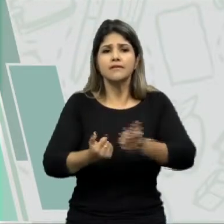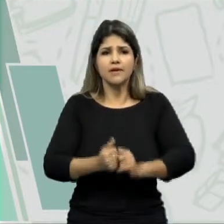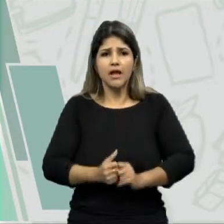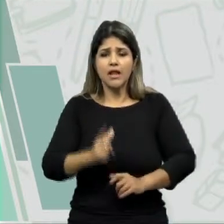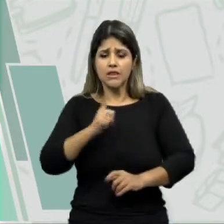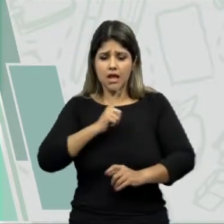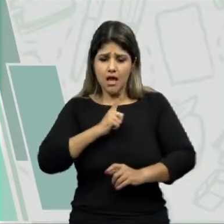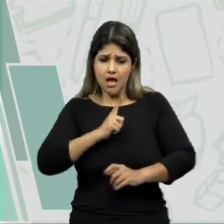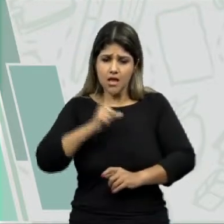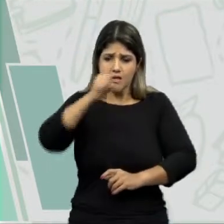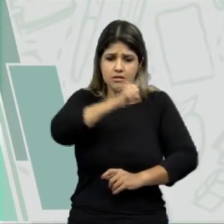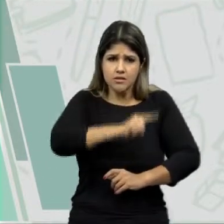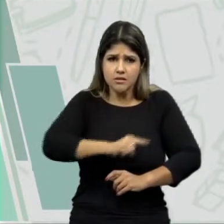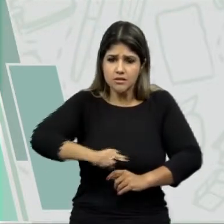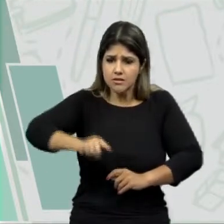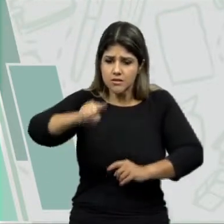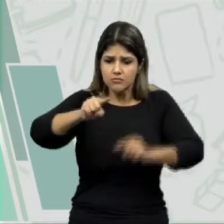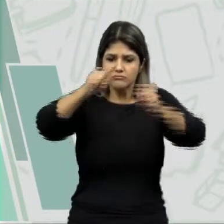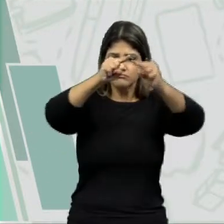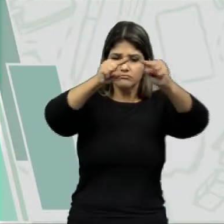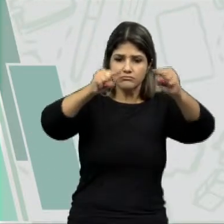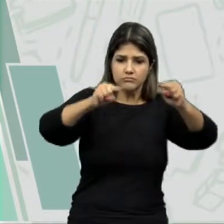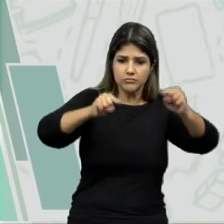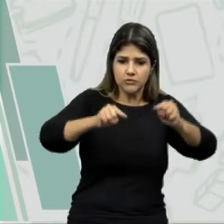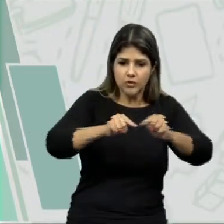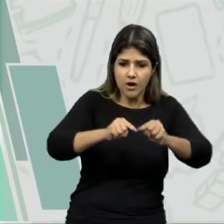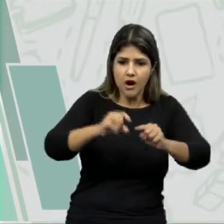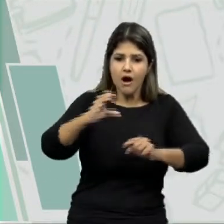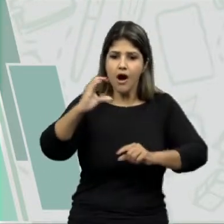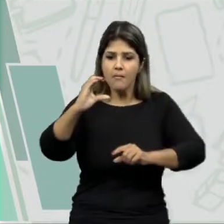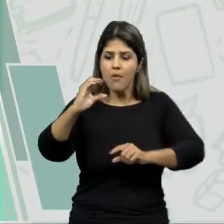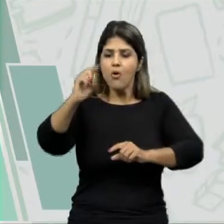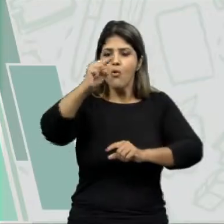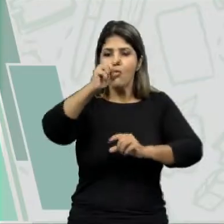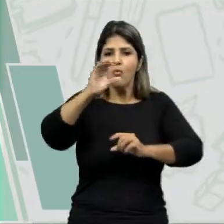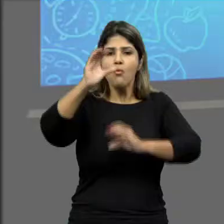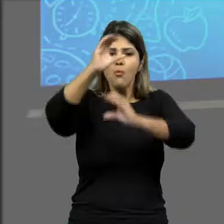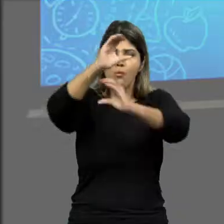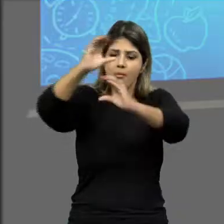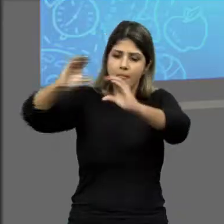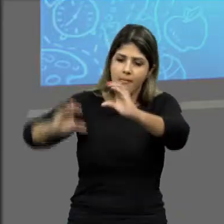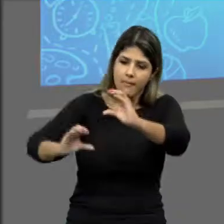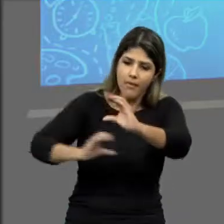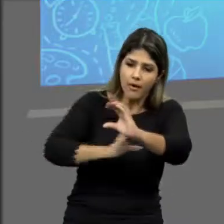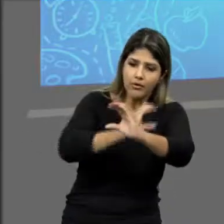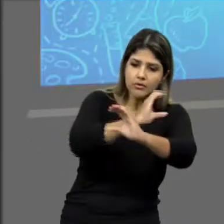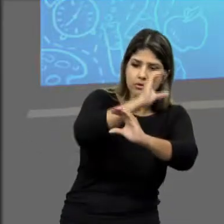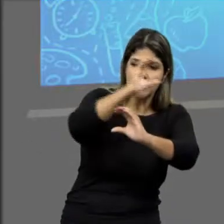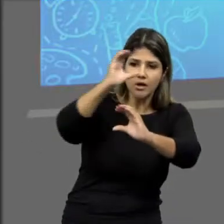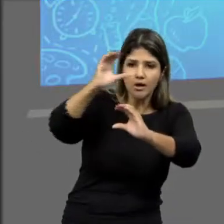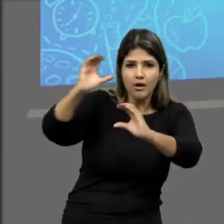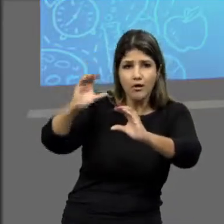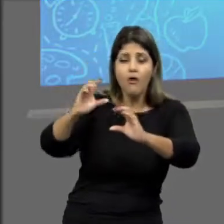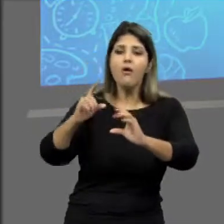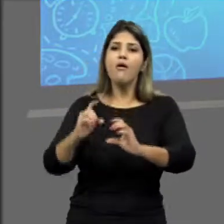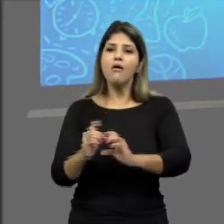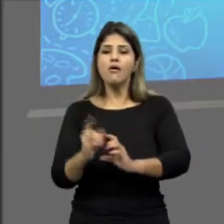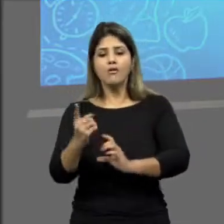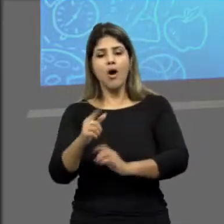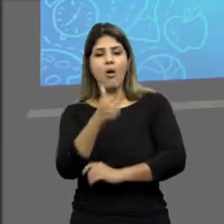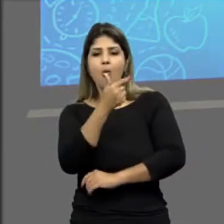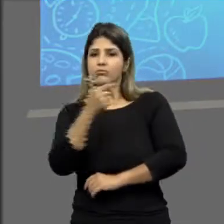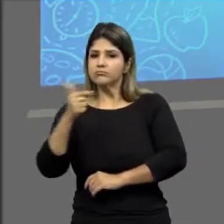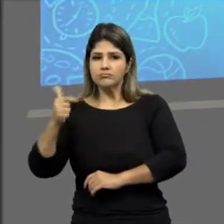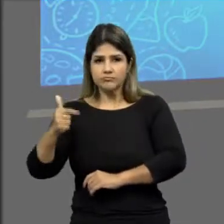é a cadeia que vai apresentar um ciclo. Ela vai ter um ciclo carbônico completo. É bem notória a diferença. Uma fecha